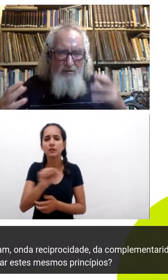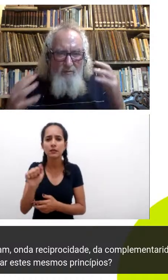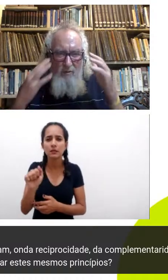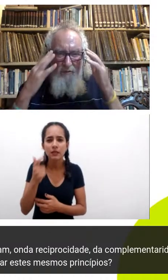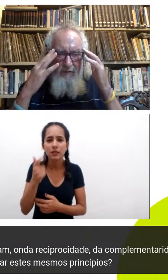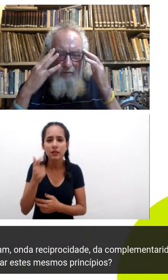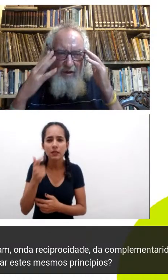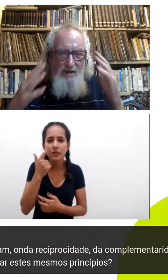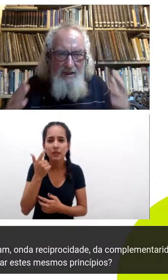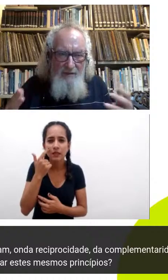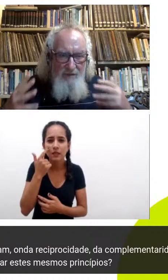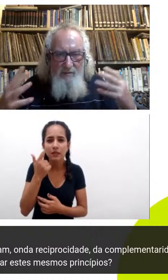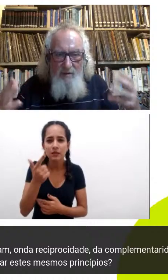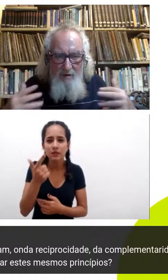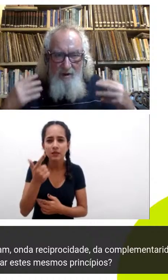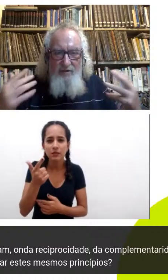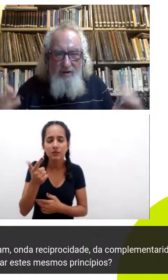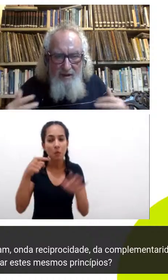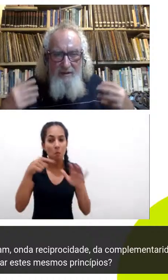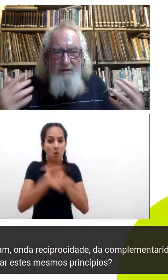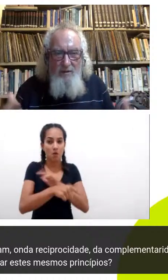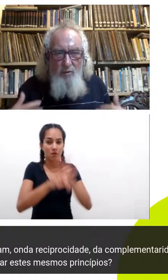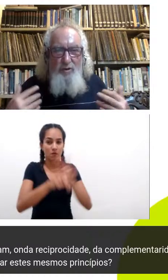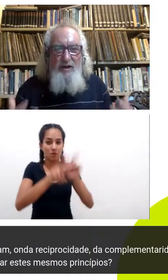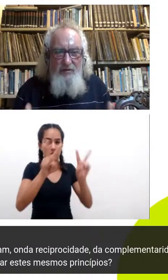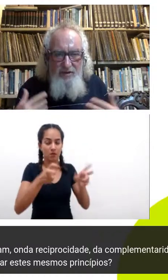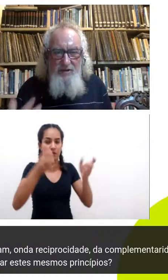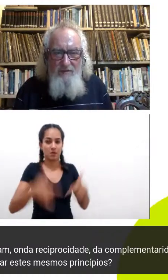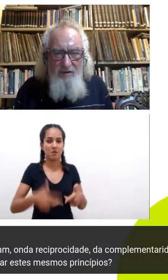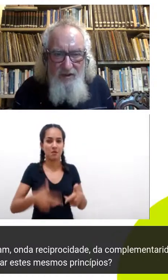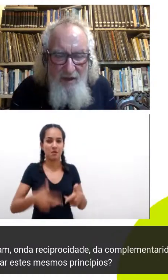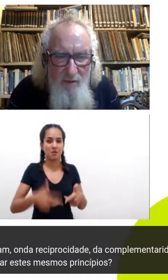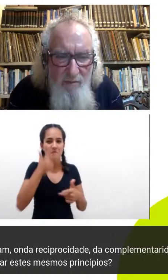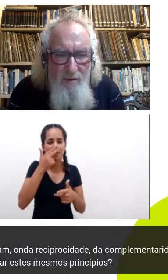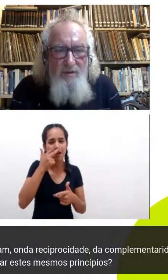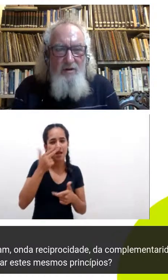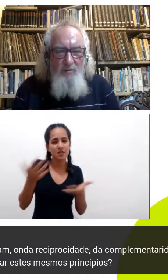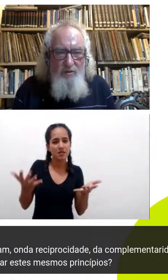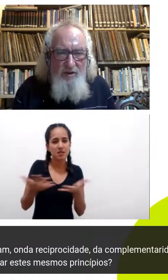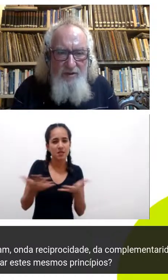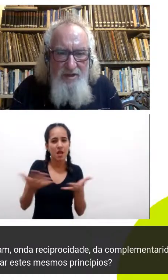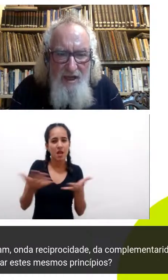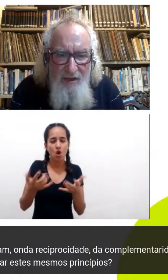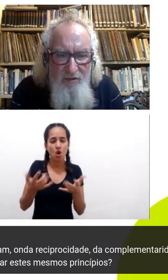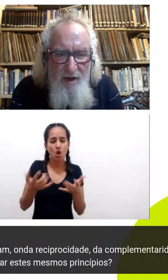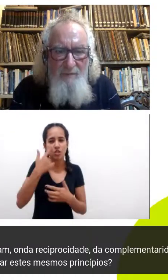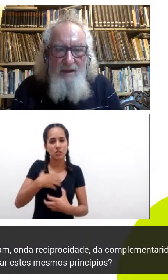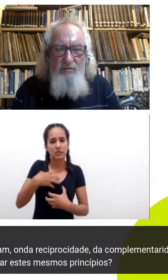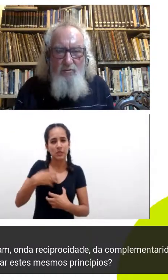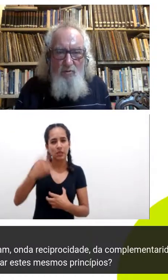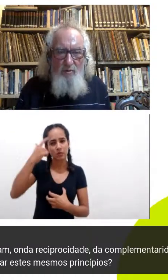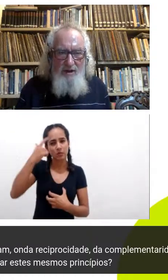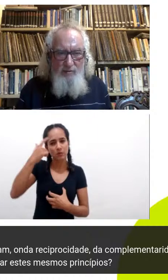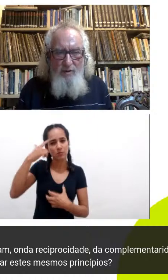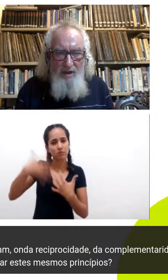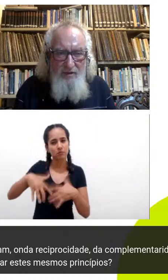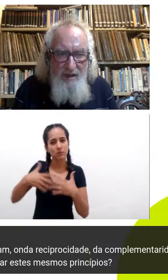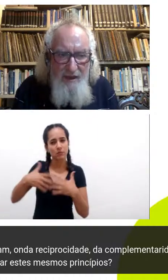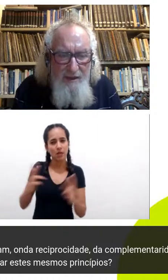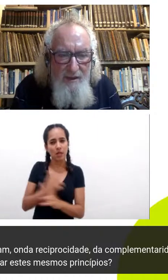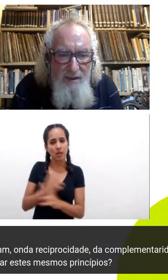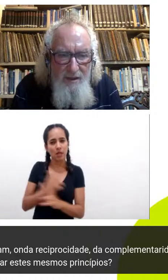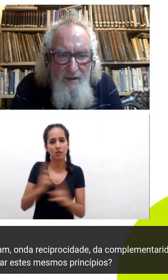bem profunda que tem a ver com a nossa mudança de visão mudança de relacionamento com a